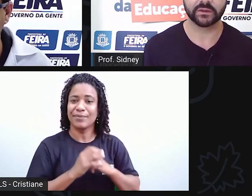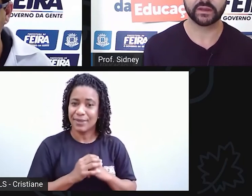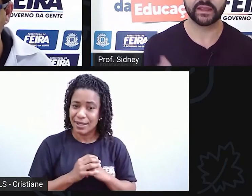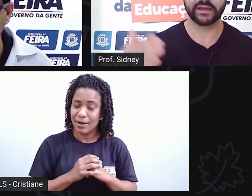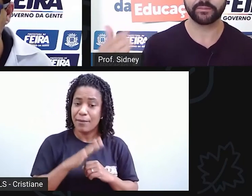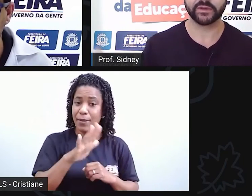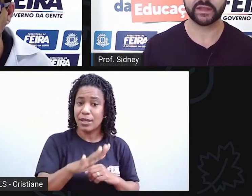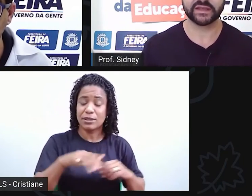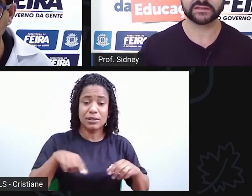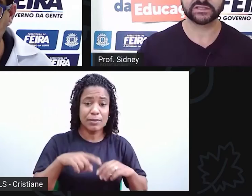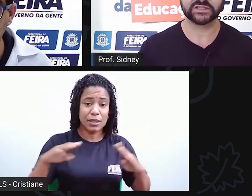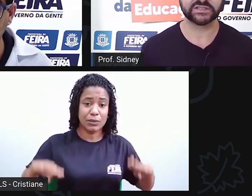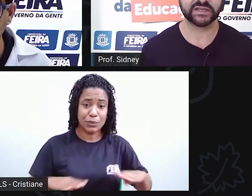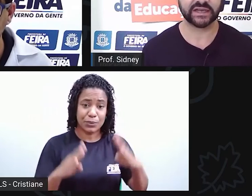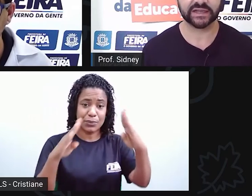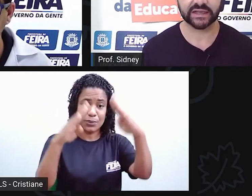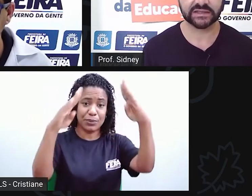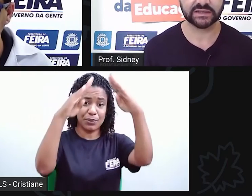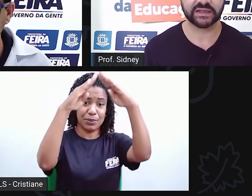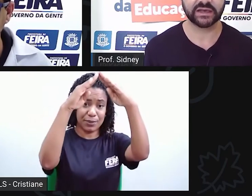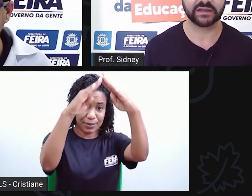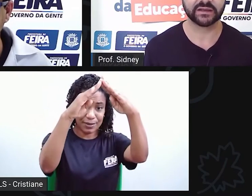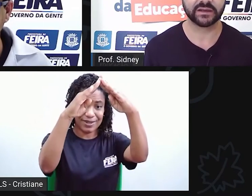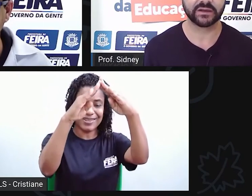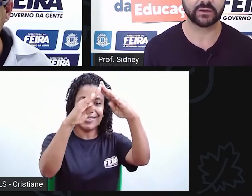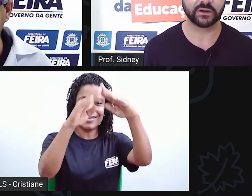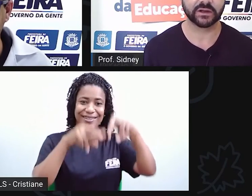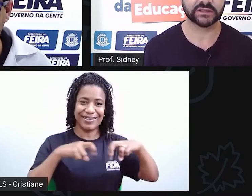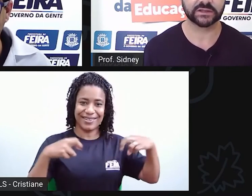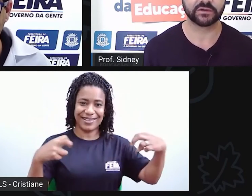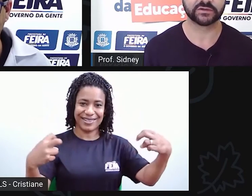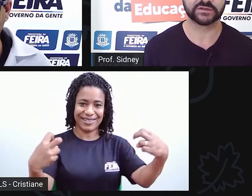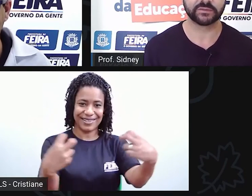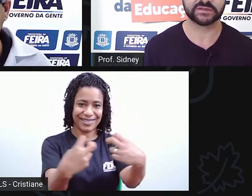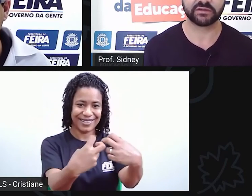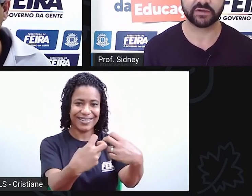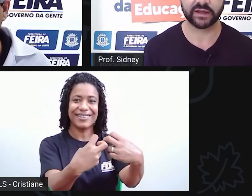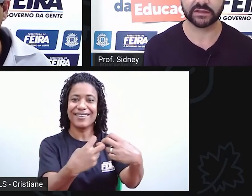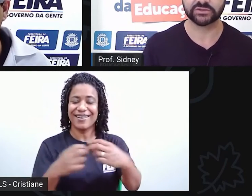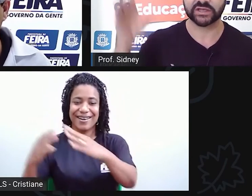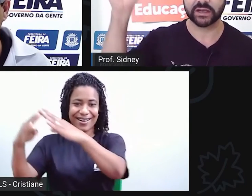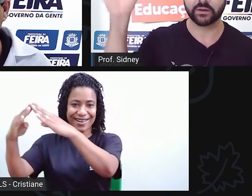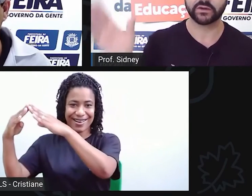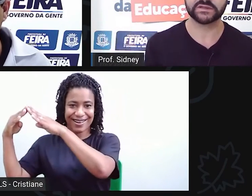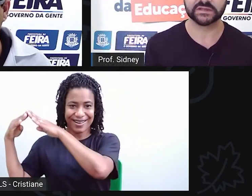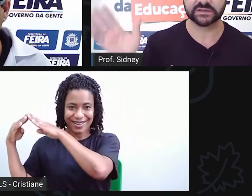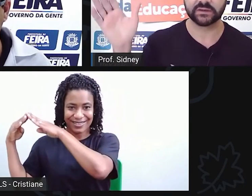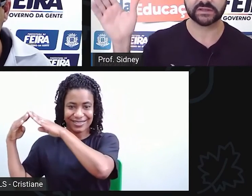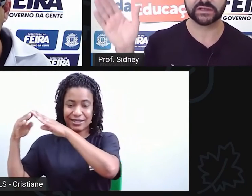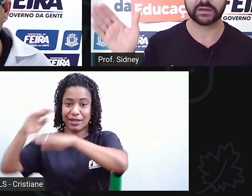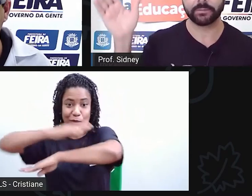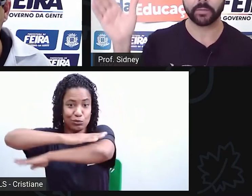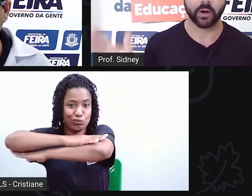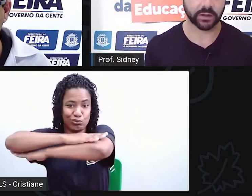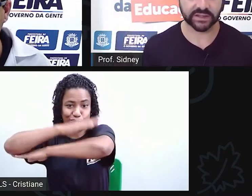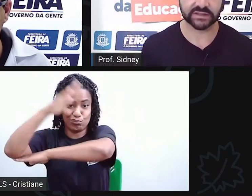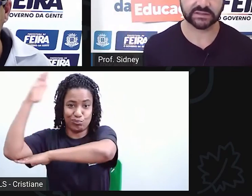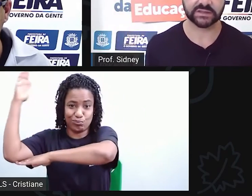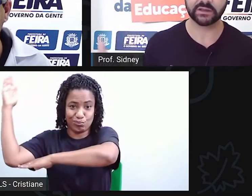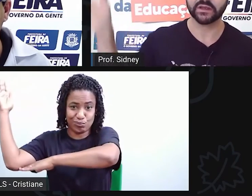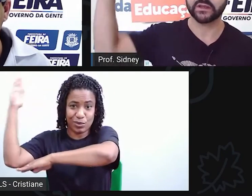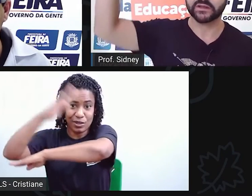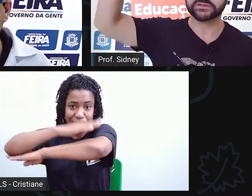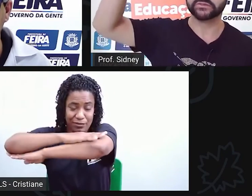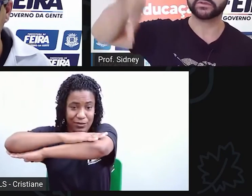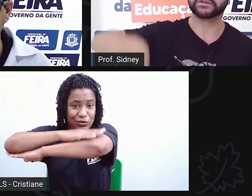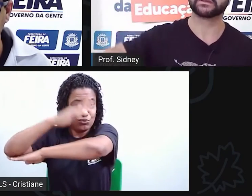coreto, ele poderia assistir da janela da casa dele. Se você observar, tem uns janelões, não é janelão, é portas,